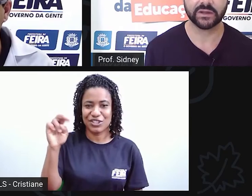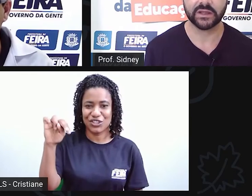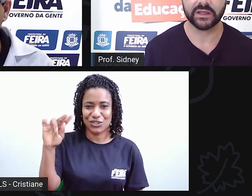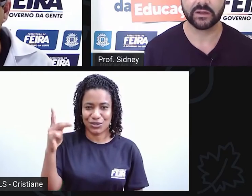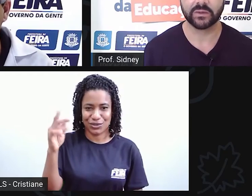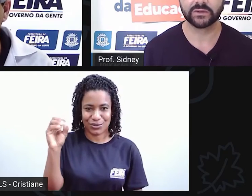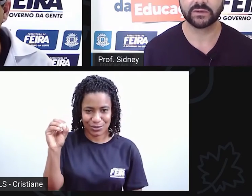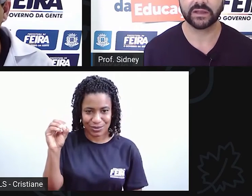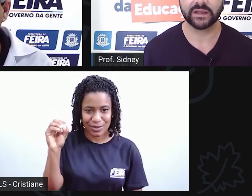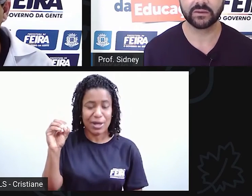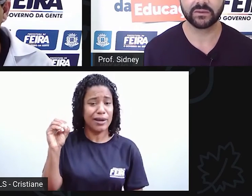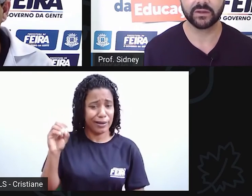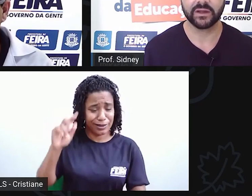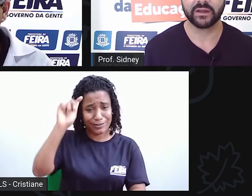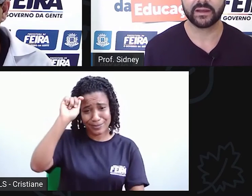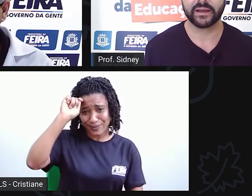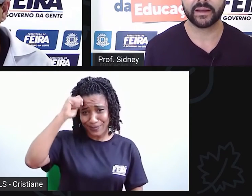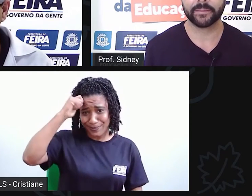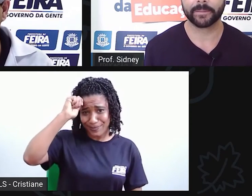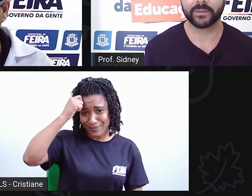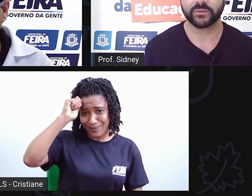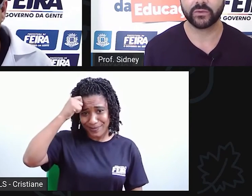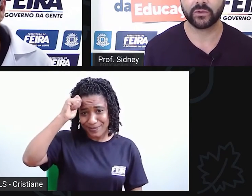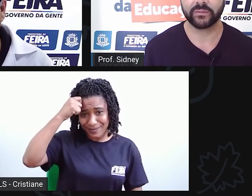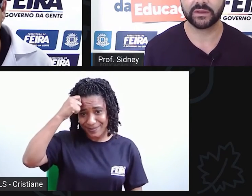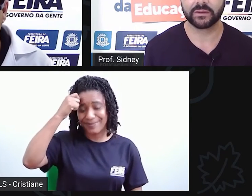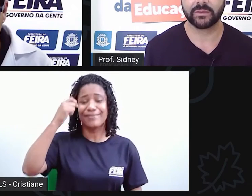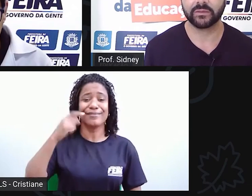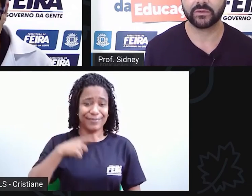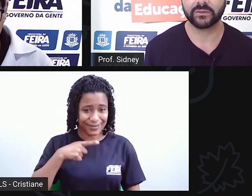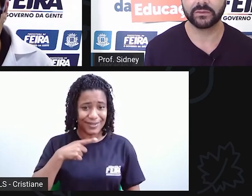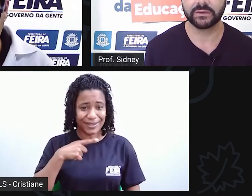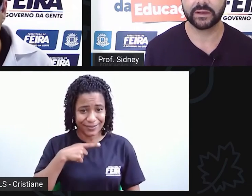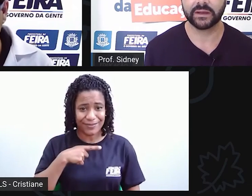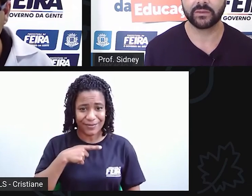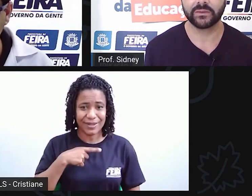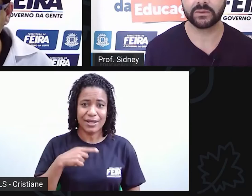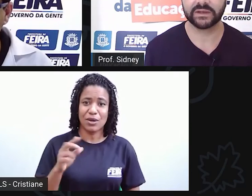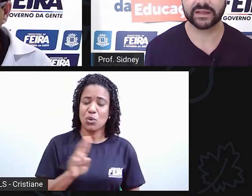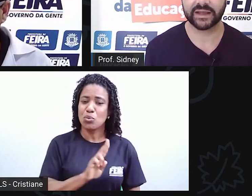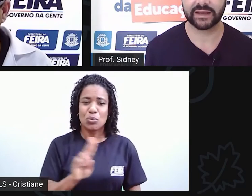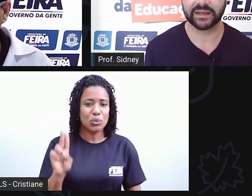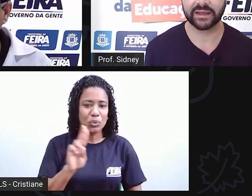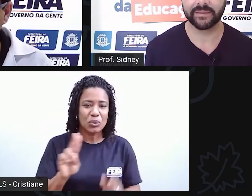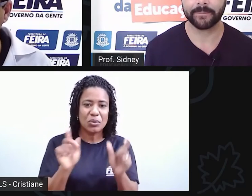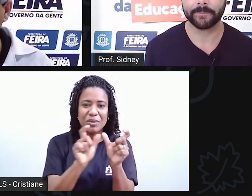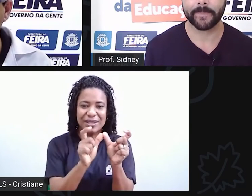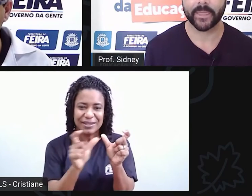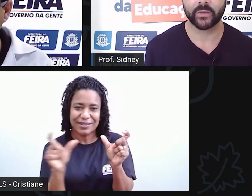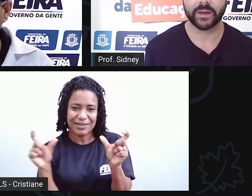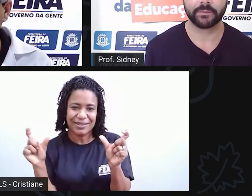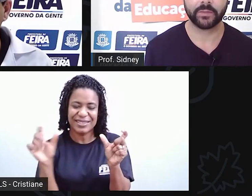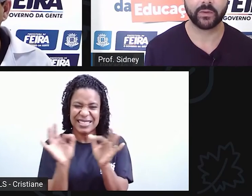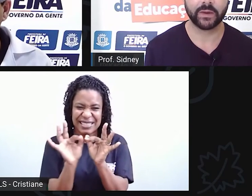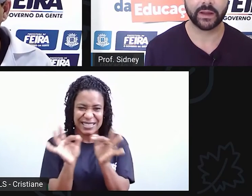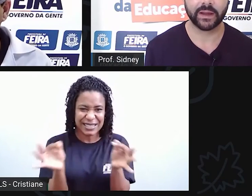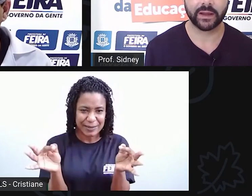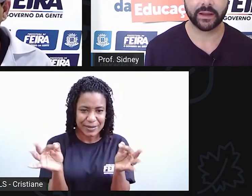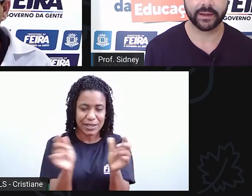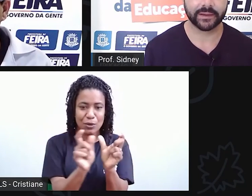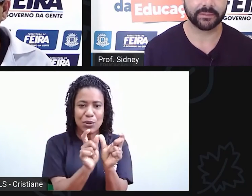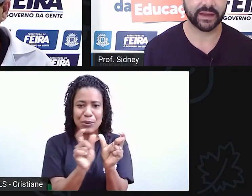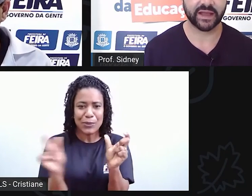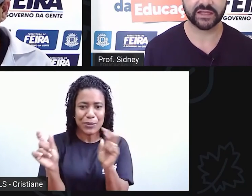negro. Enquanto negro, o nome comum não lhe traria uma boa